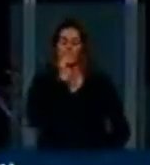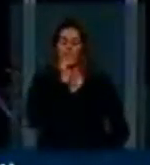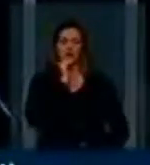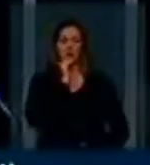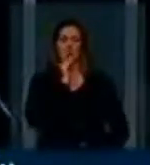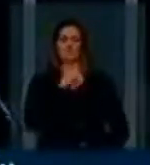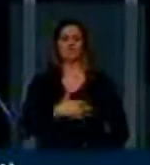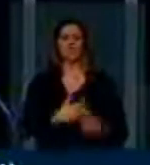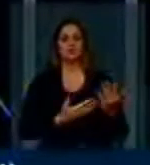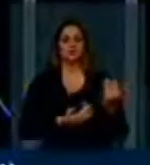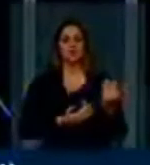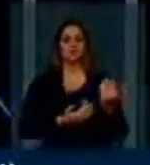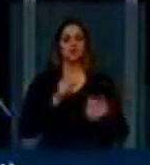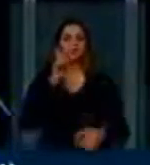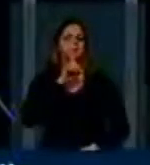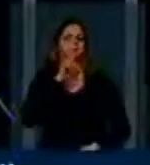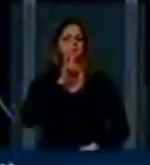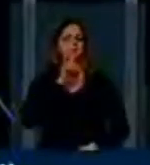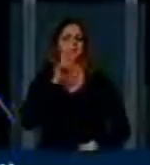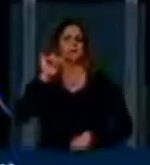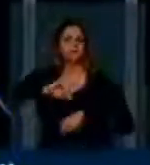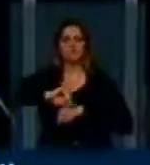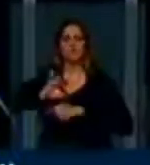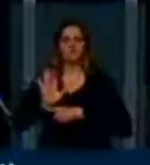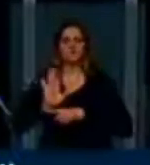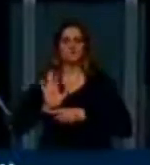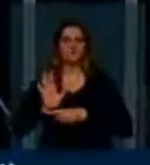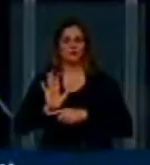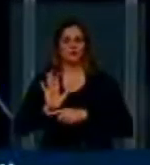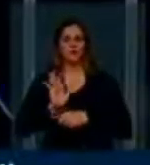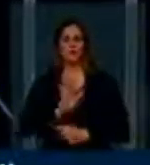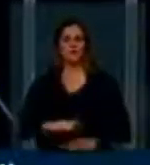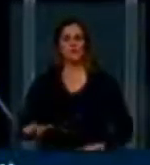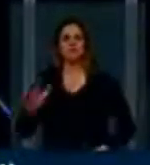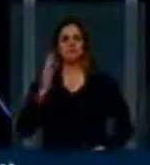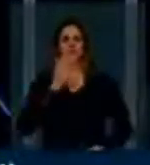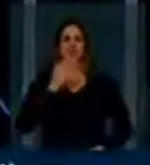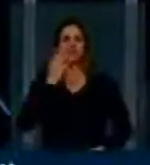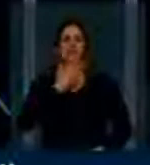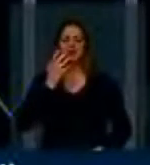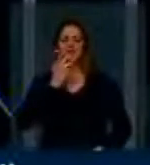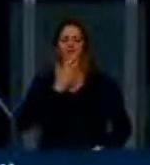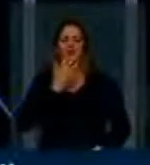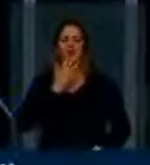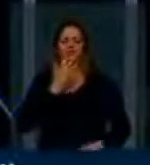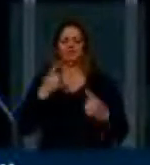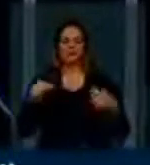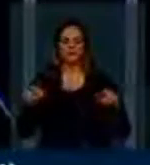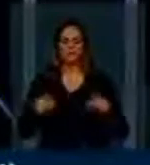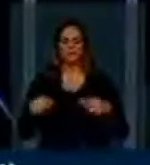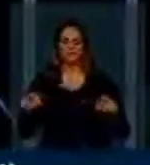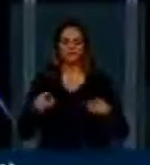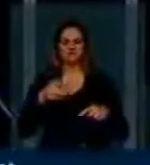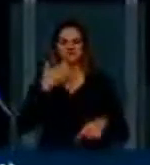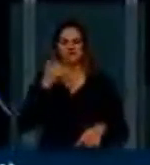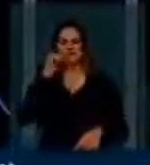Unidos que postou um vídeo de uma criança cantando uma música, acho melhor nem citar o nome do artista porque